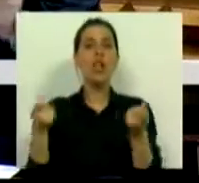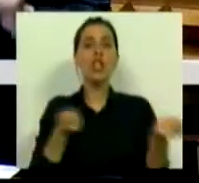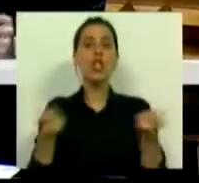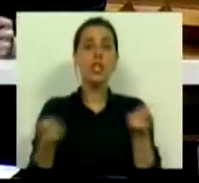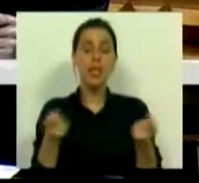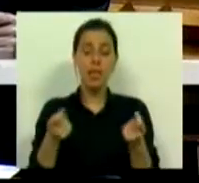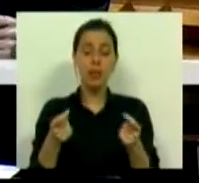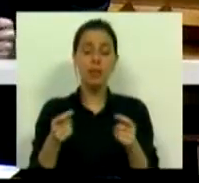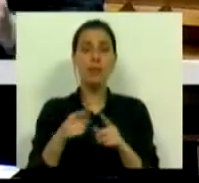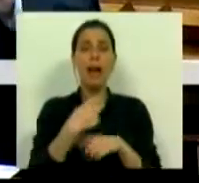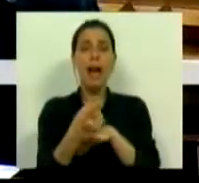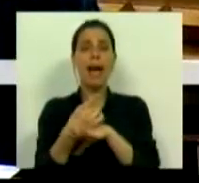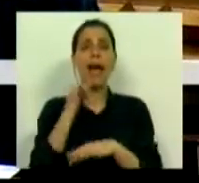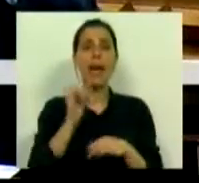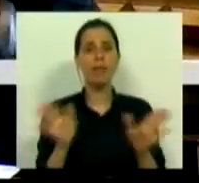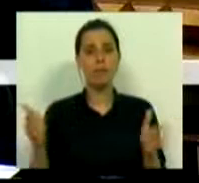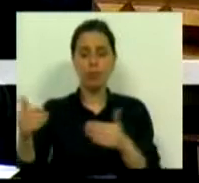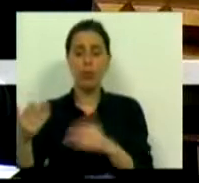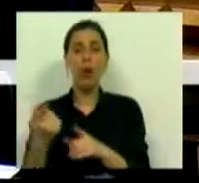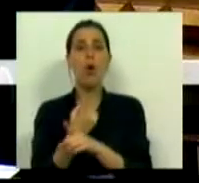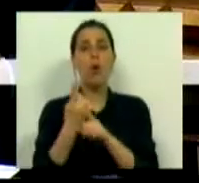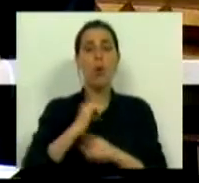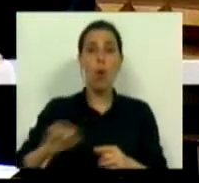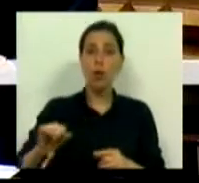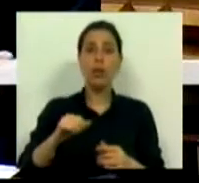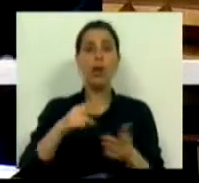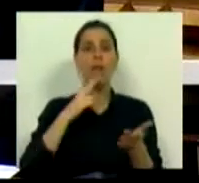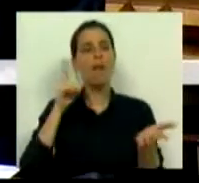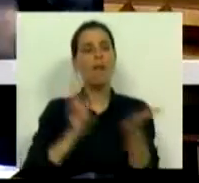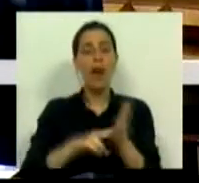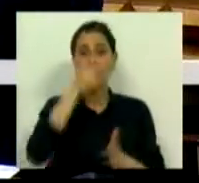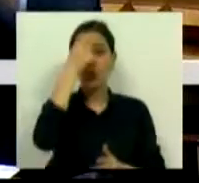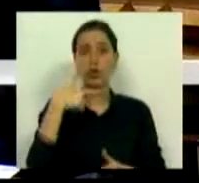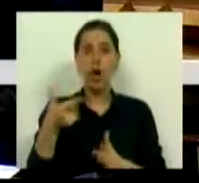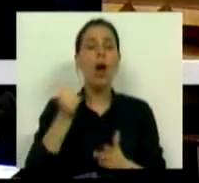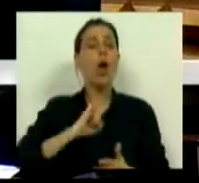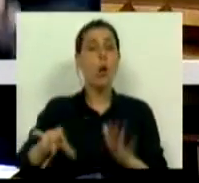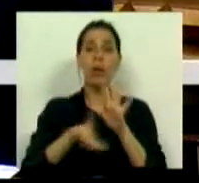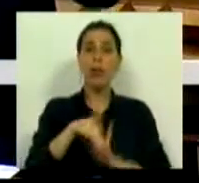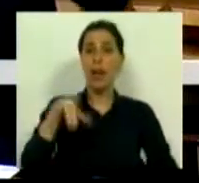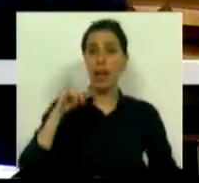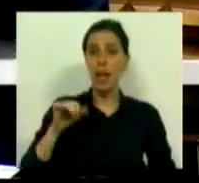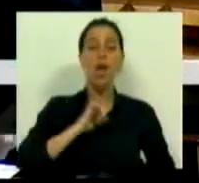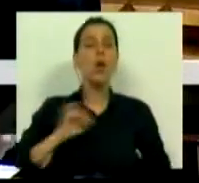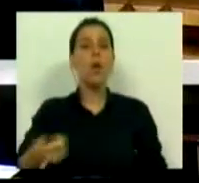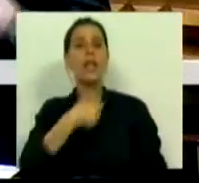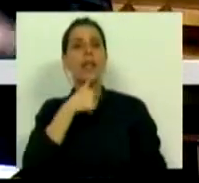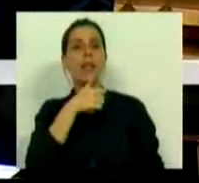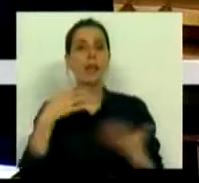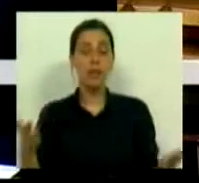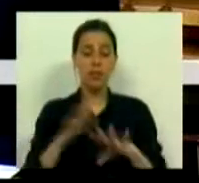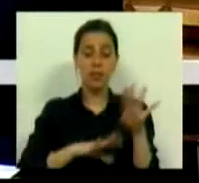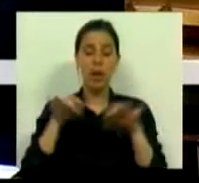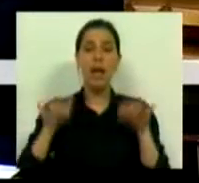gerir os blocos de rega. Isso é contra os factos históricos estão demonstrados no terreno. Isso é contra a lei e é contra a deliberação